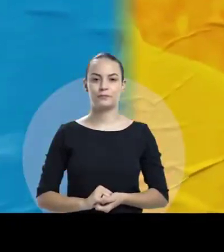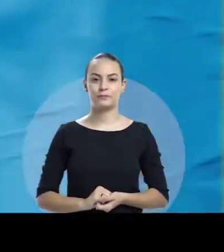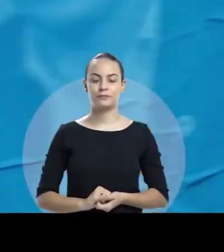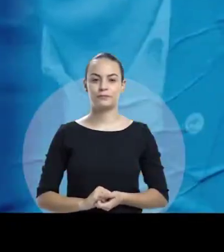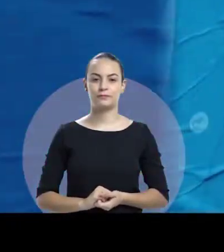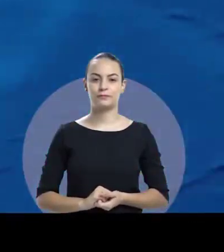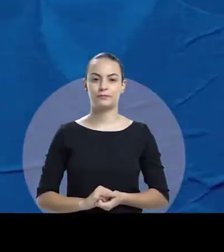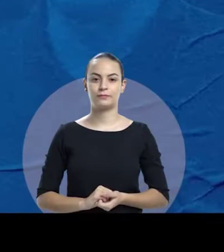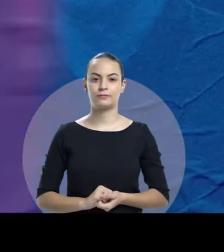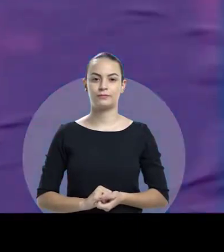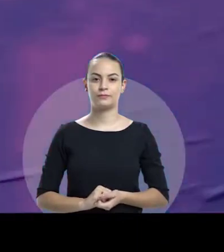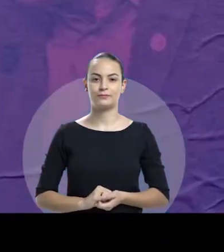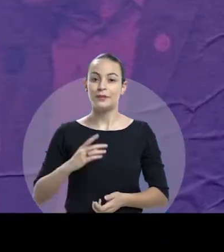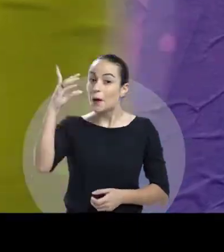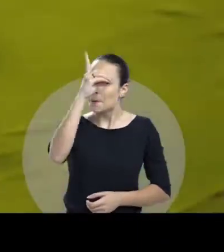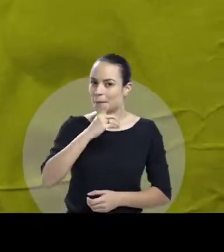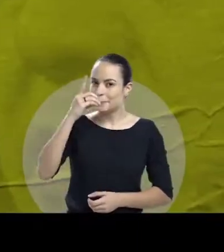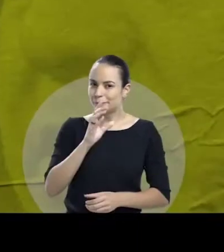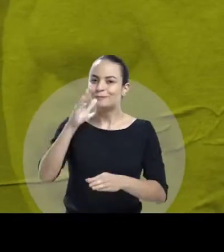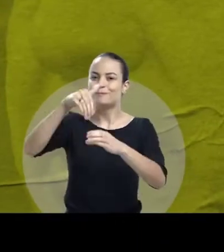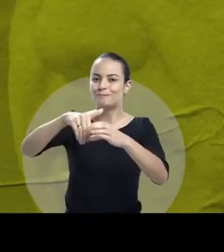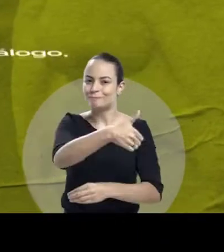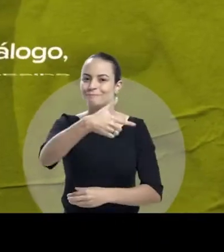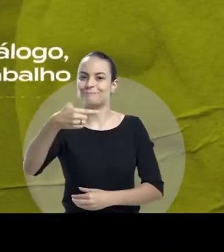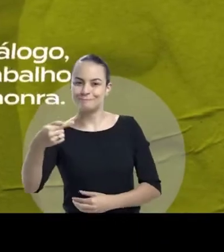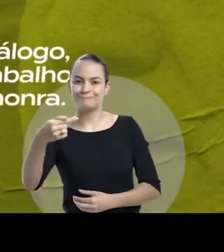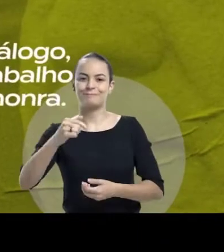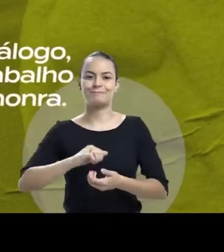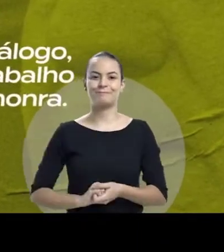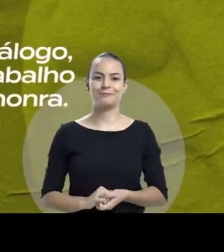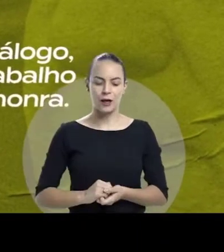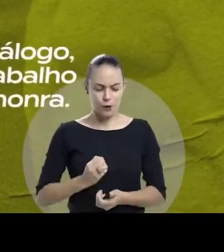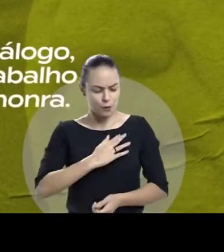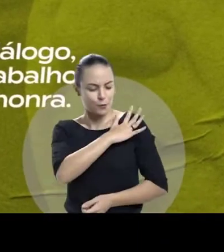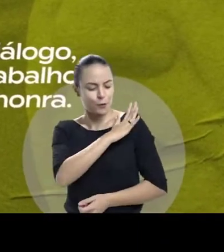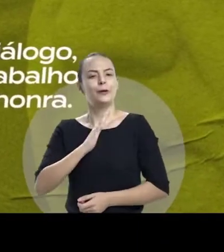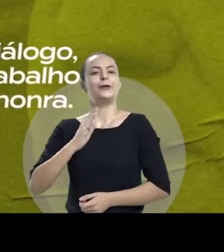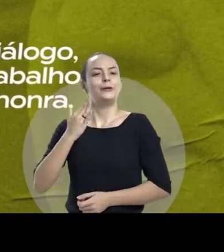Domingo, vote 17 e deixe o Eider trabalhar para você.